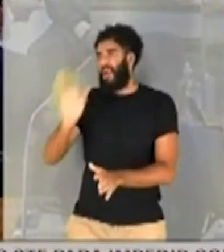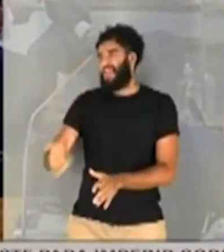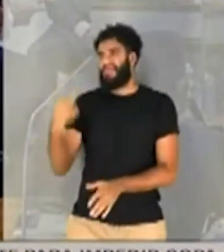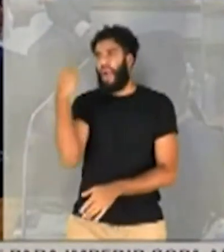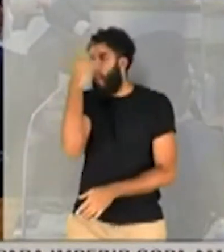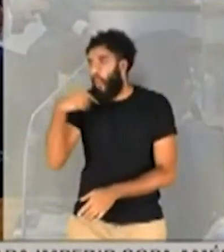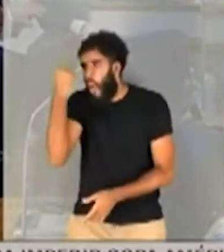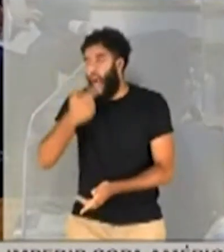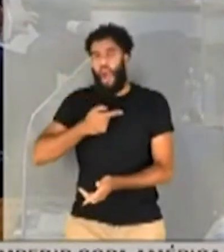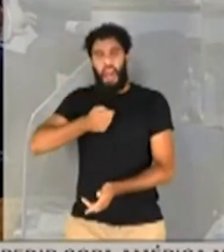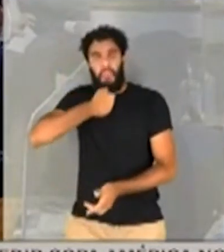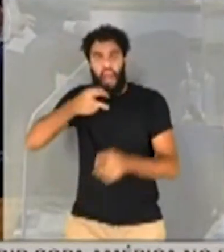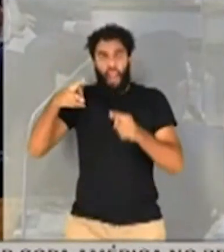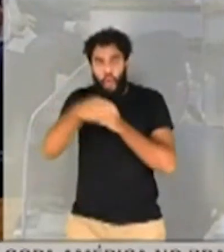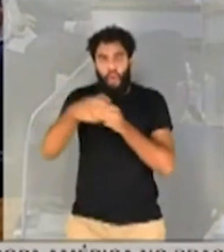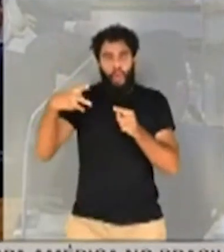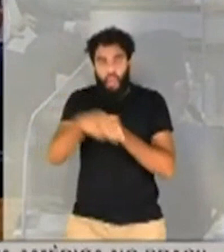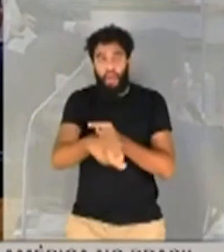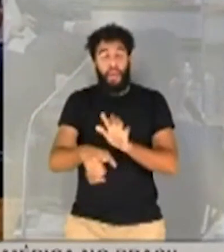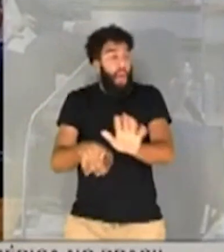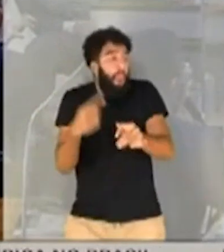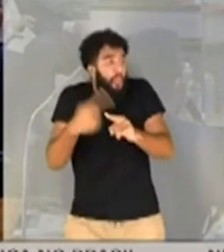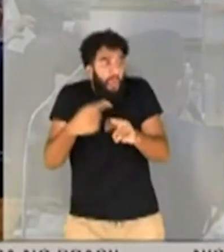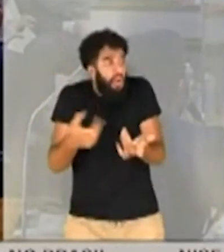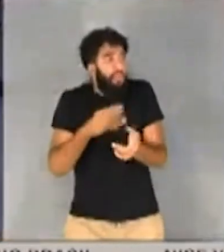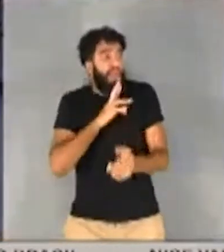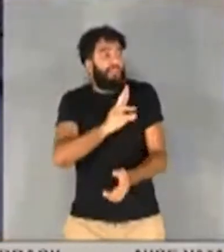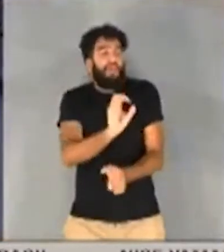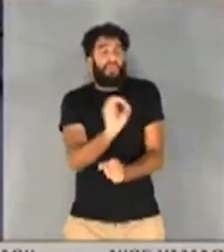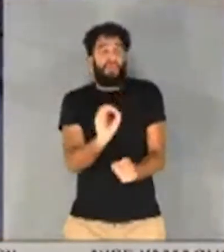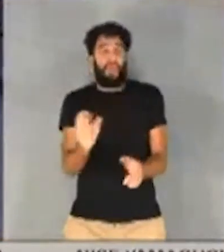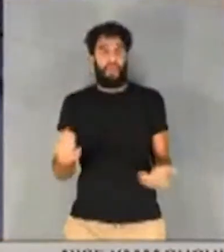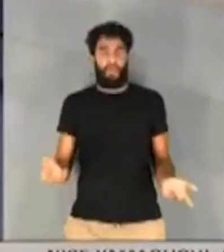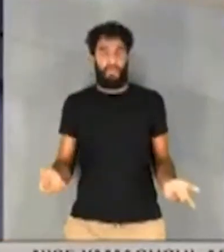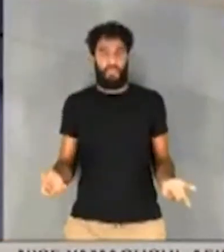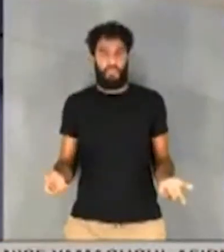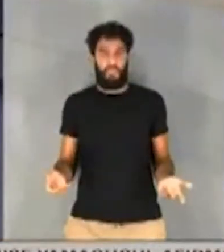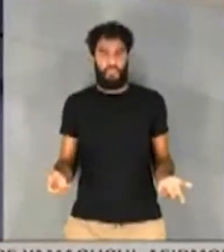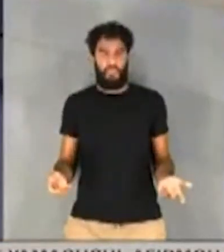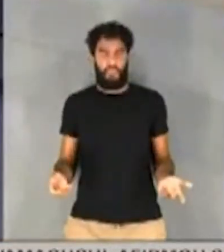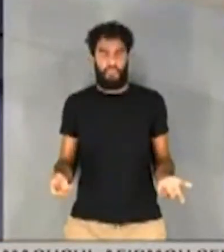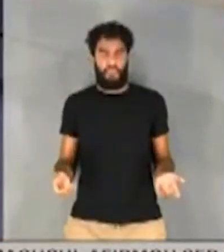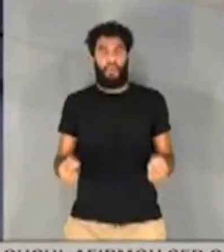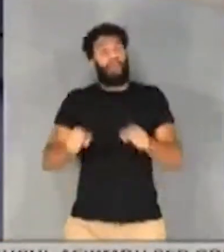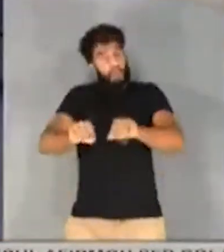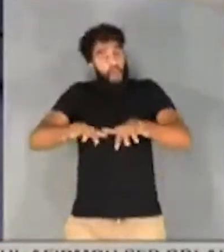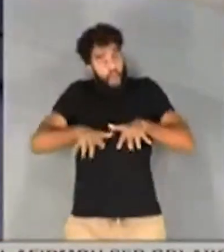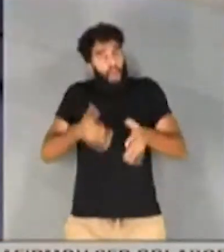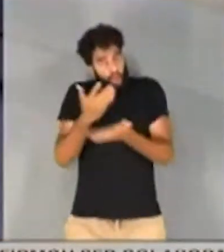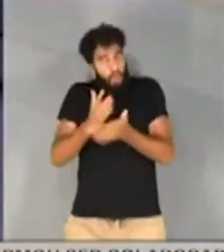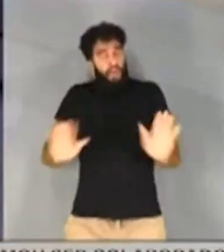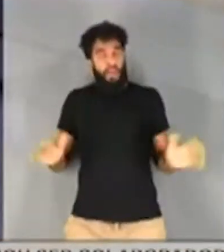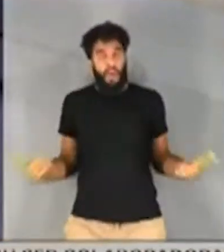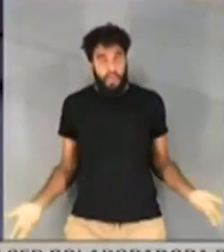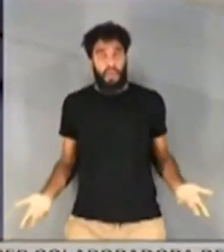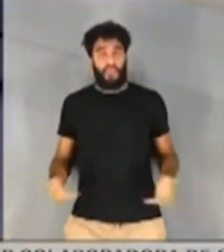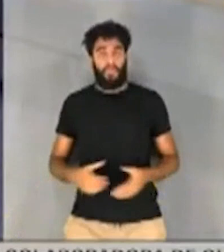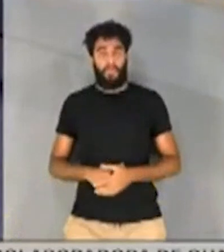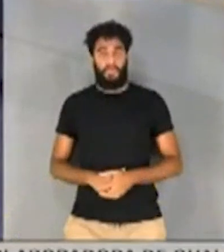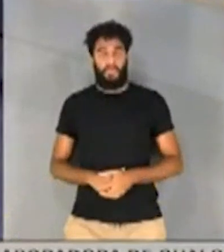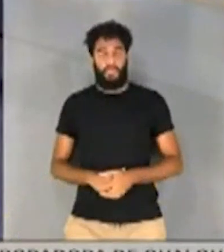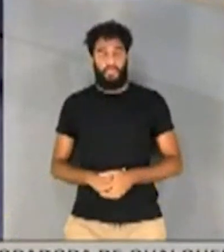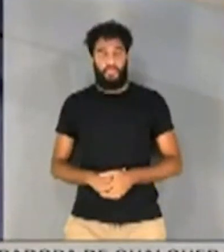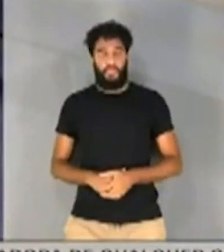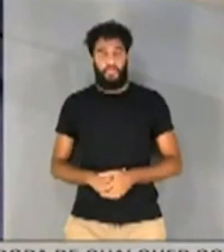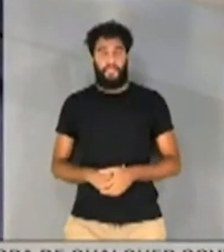Não, não, é porque ela não está respondendo. Então, encerrar. Senhor esse o problema. Vamos encerrar. uma feia que passa a